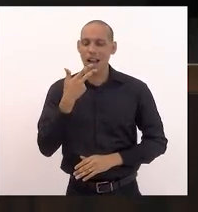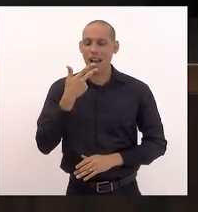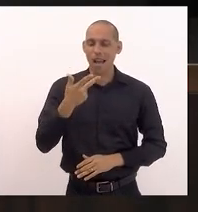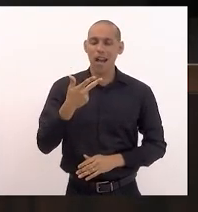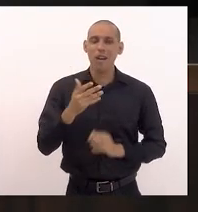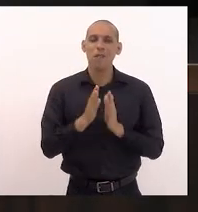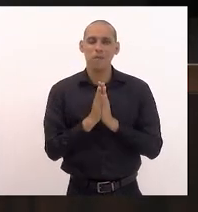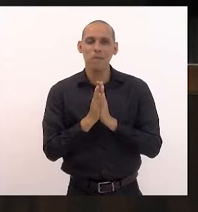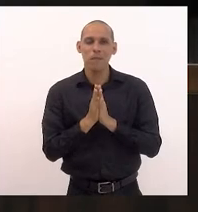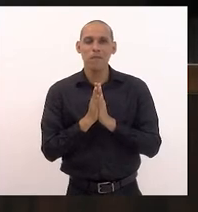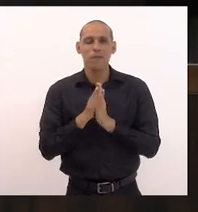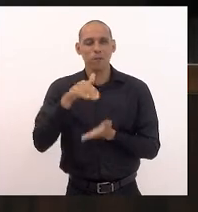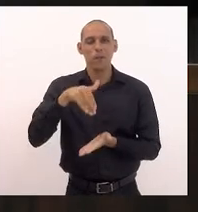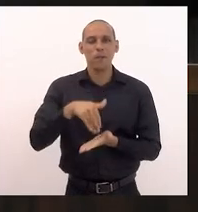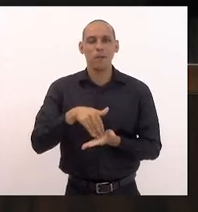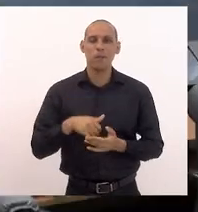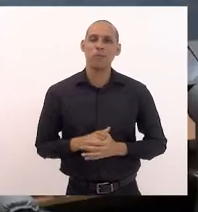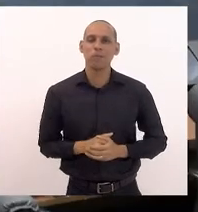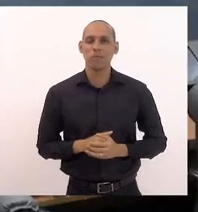no expediente final por favor